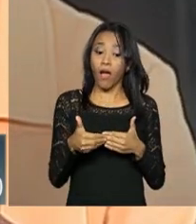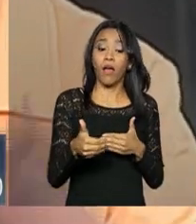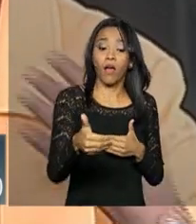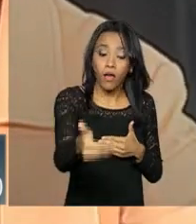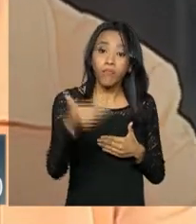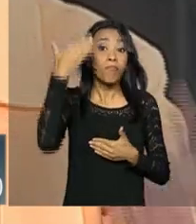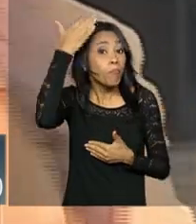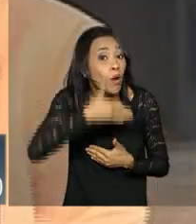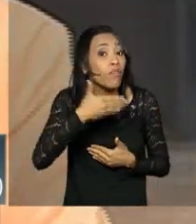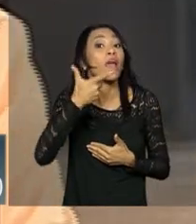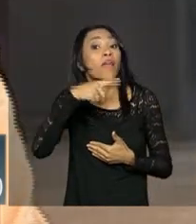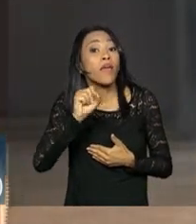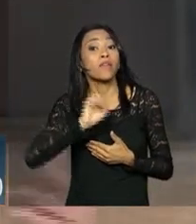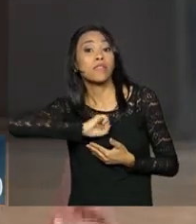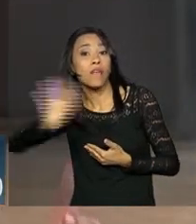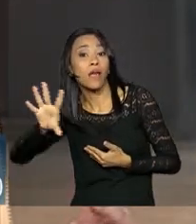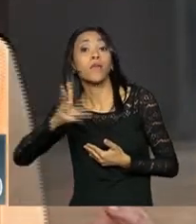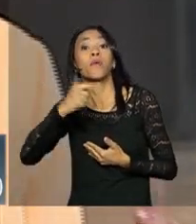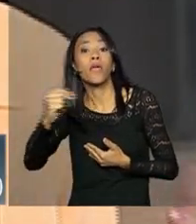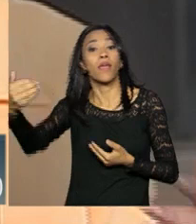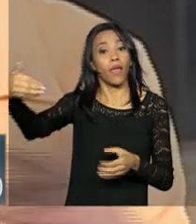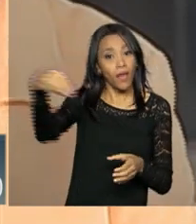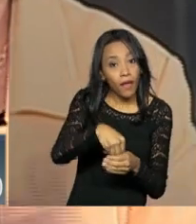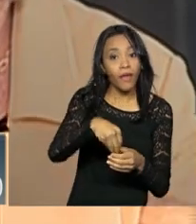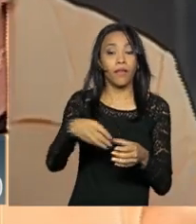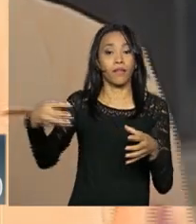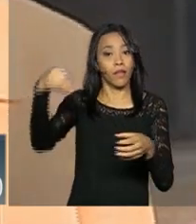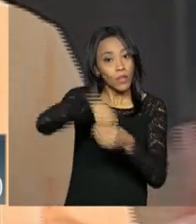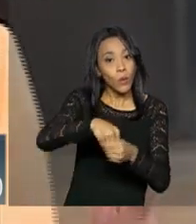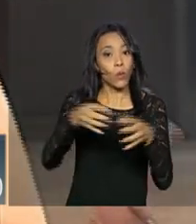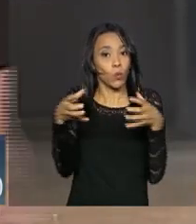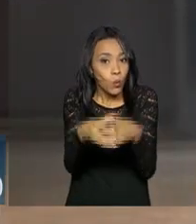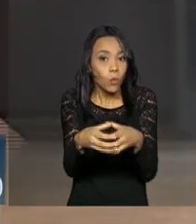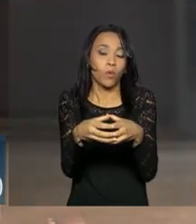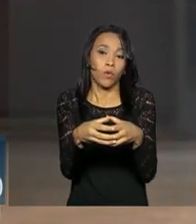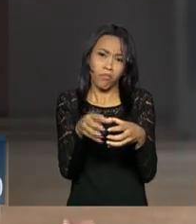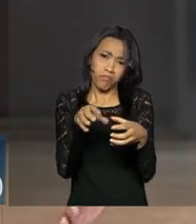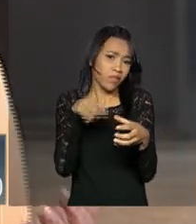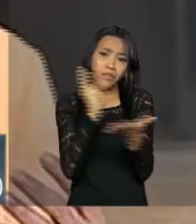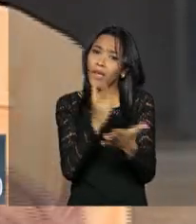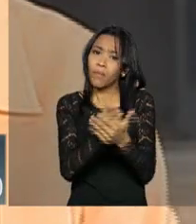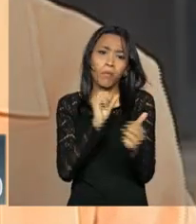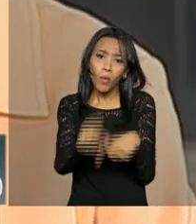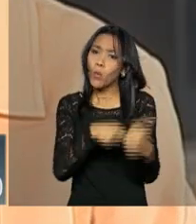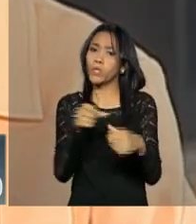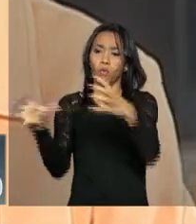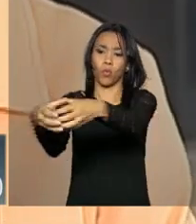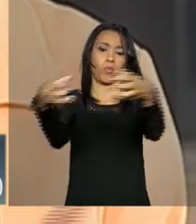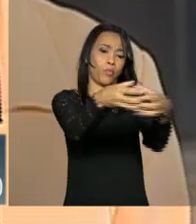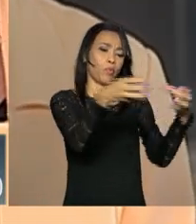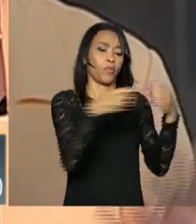Quem saiu, quem entrou, todos os partidos, houve essa modificação. Se você for olhar na Câmara dos